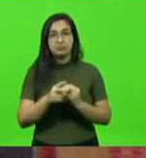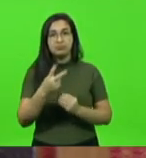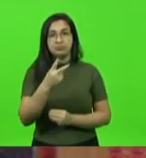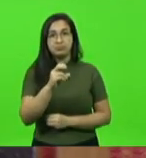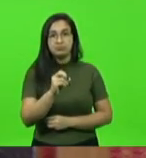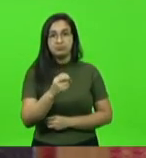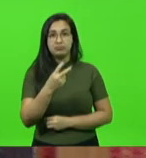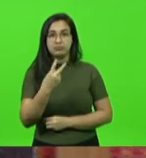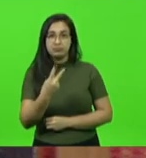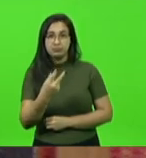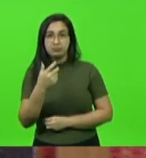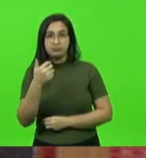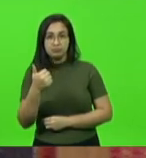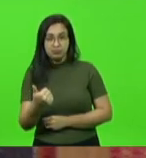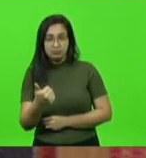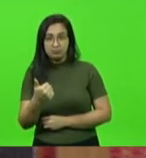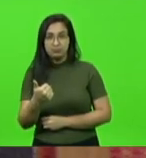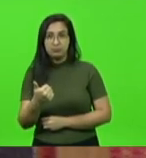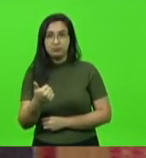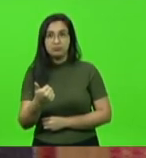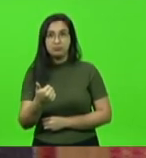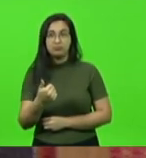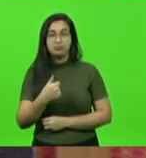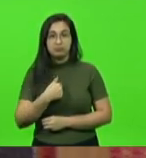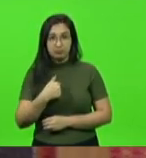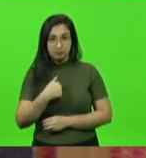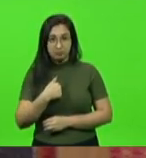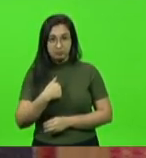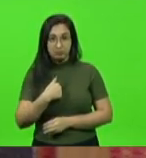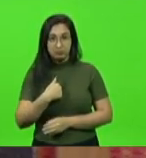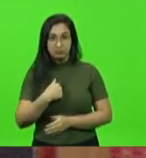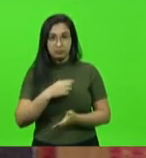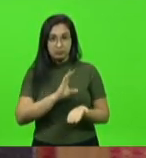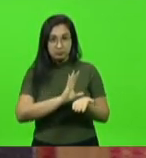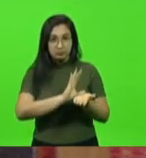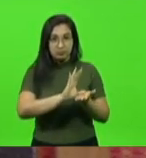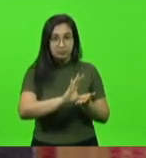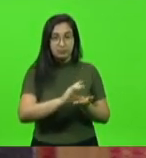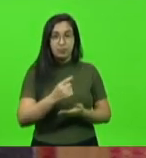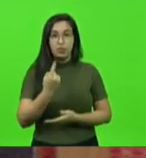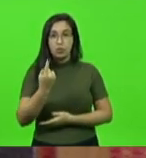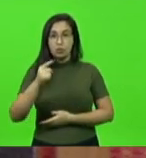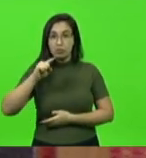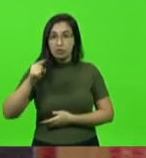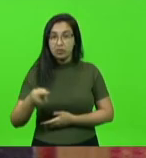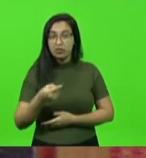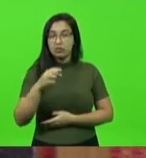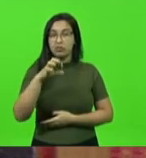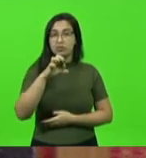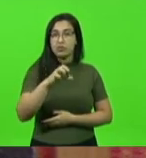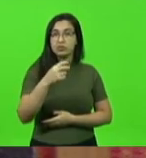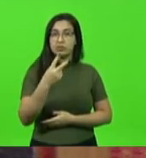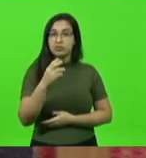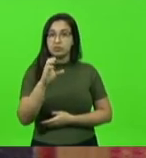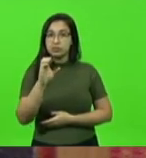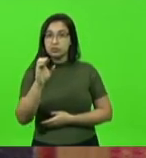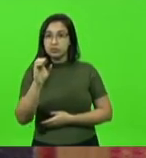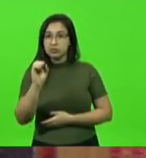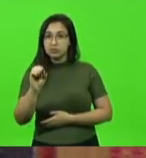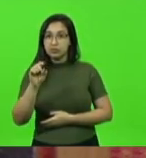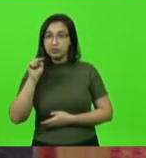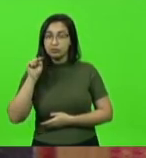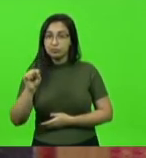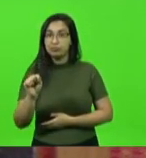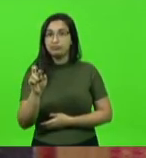e 2021 eu destinei aqui um milhão novecentos e vinte mil reais para